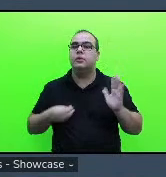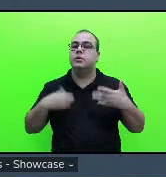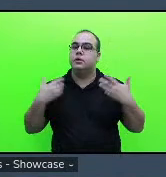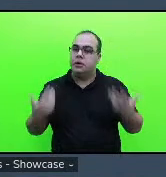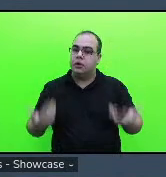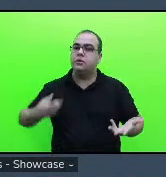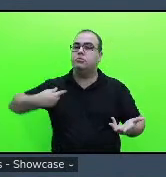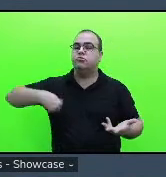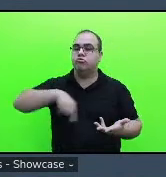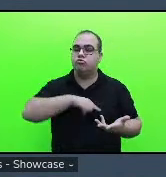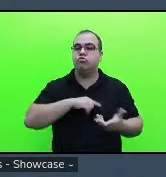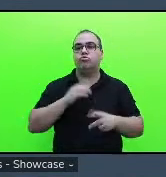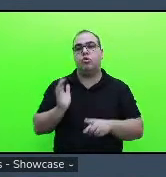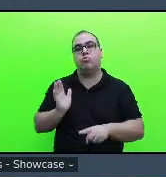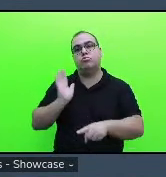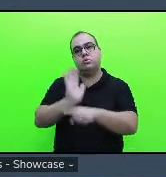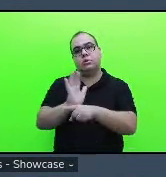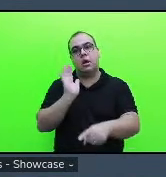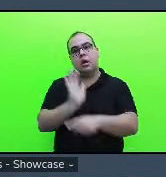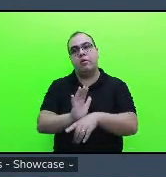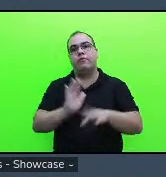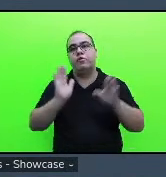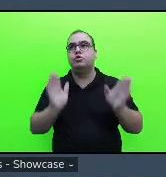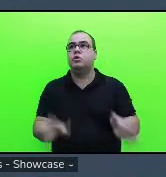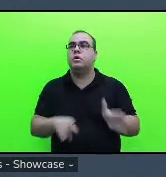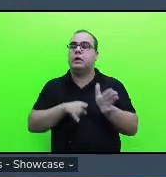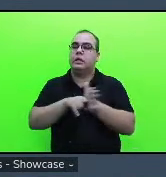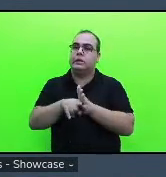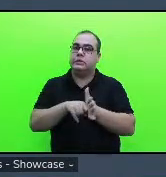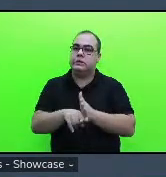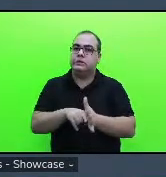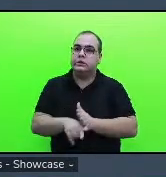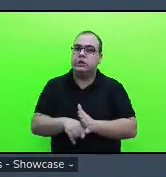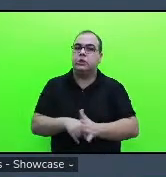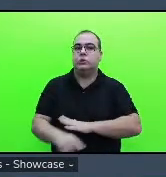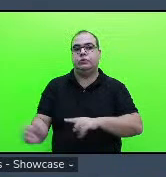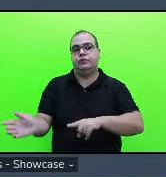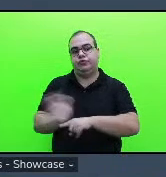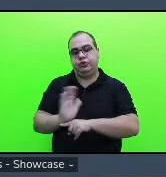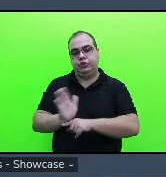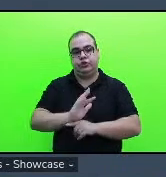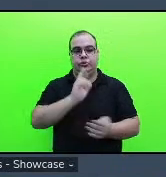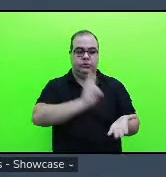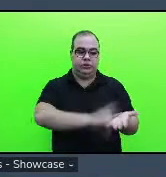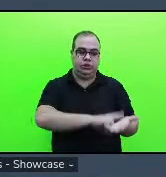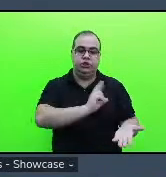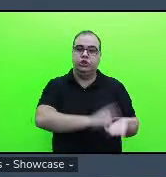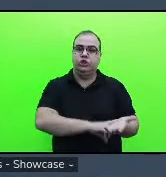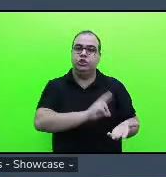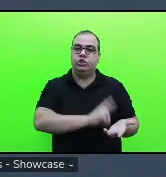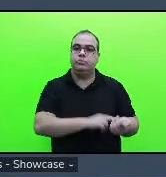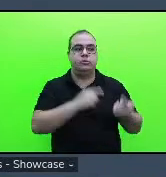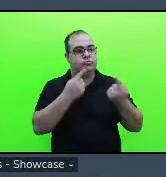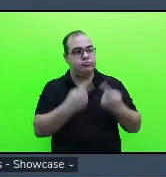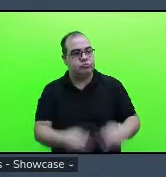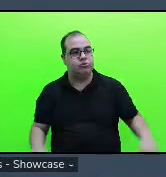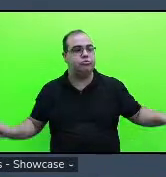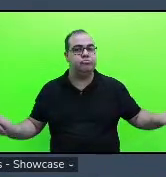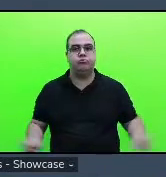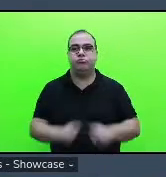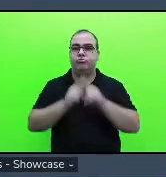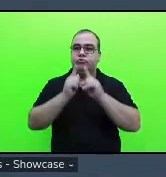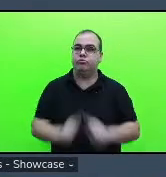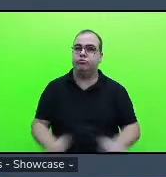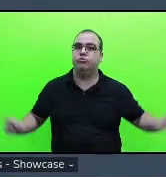auxiliava eles na questão de ritmo a gente colocava a música para eles escutarem então essas